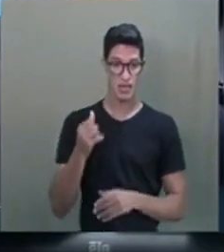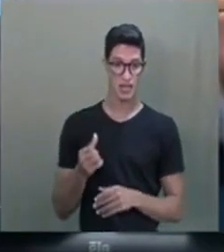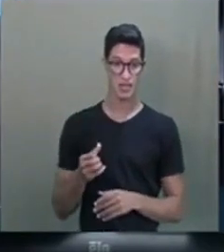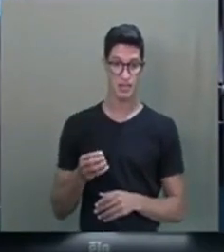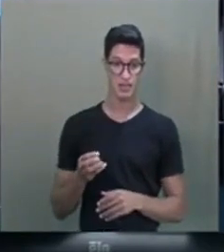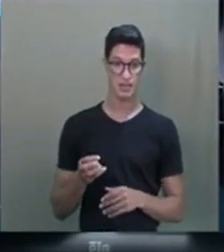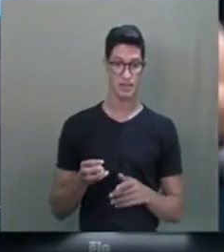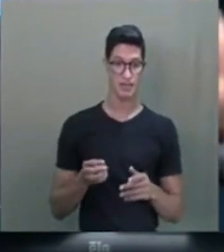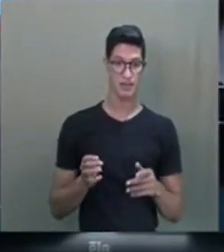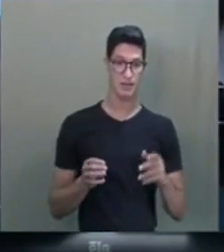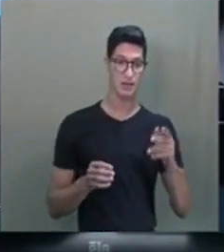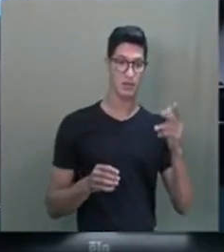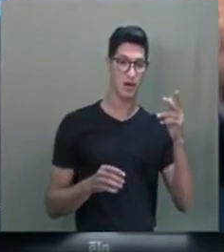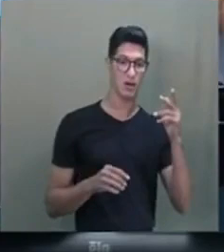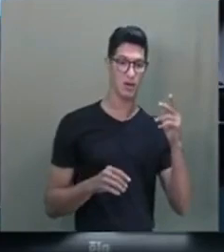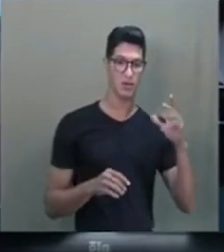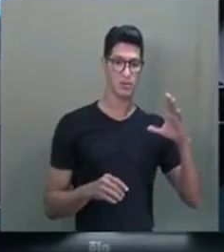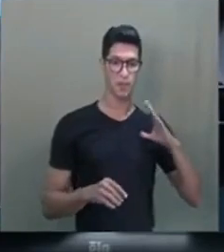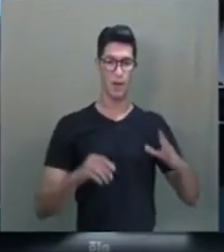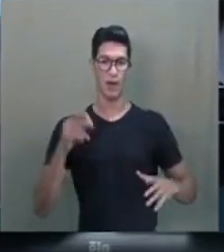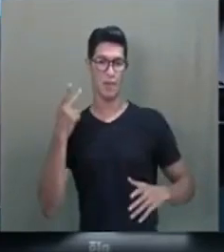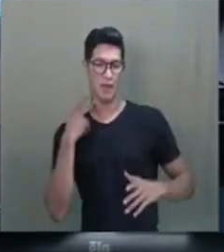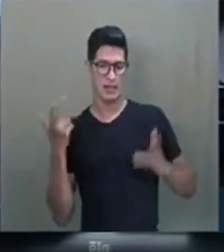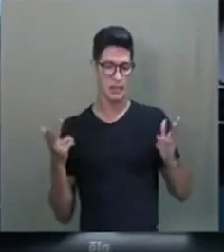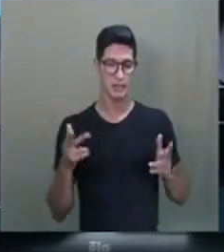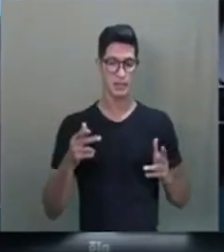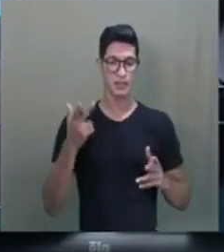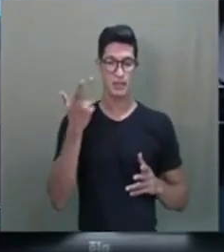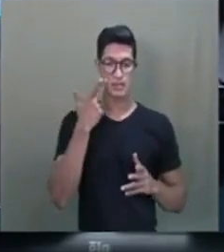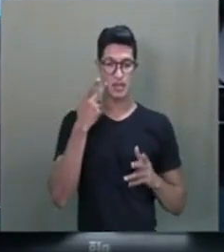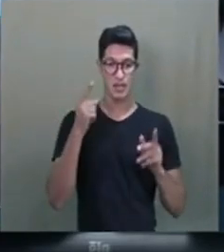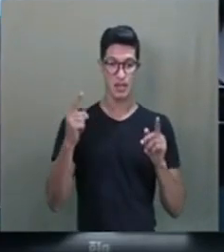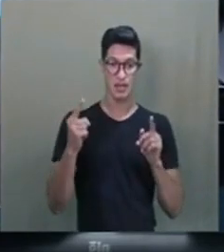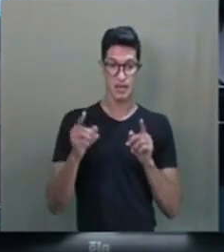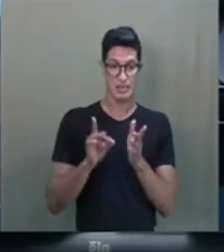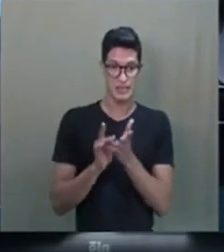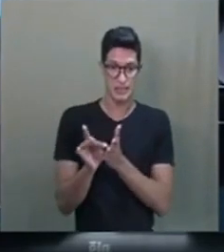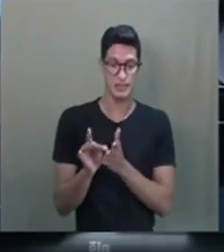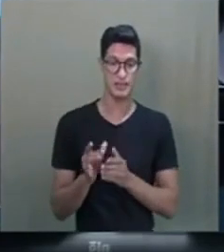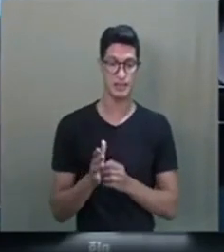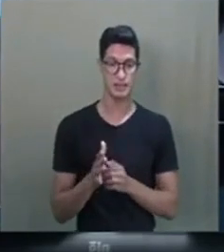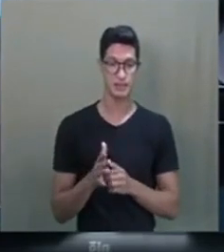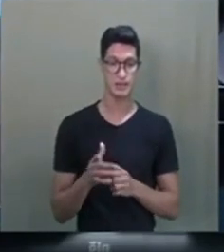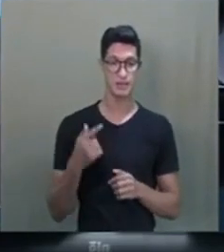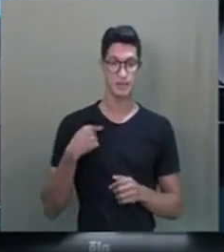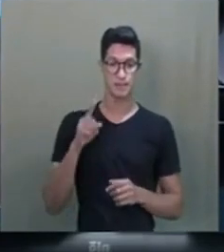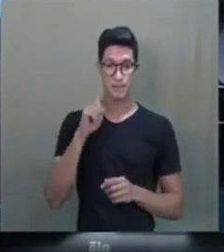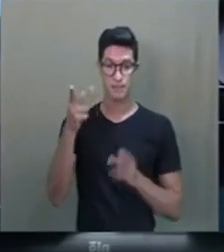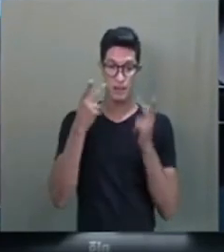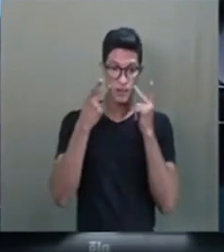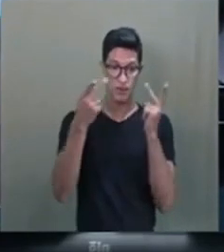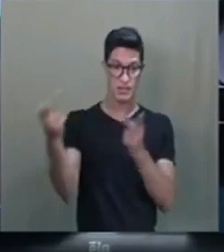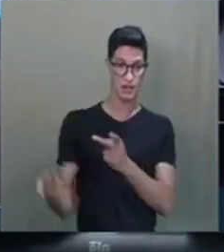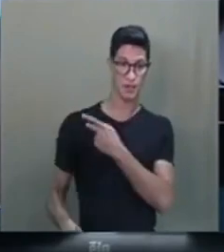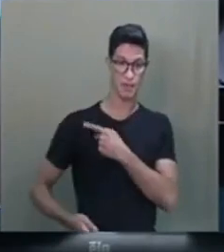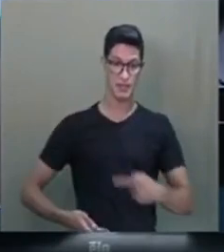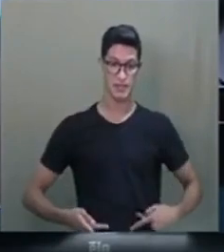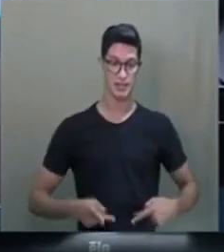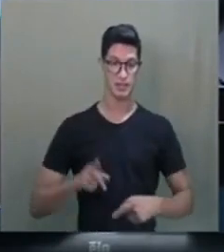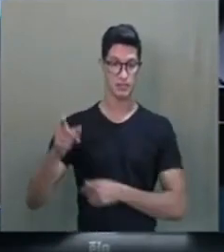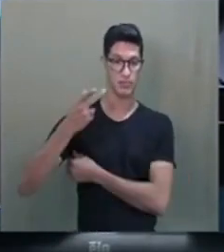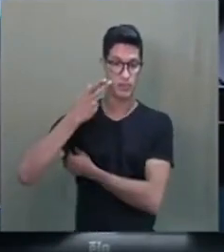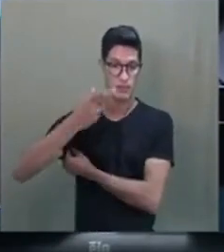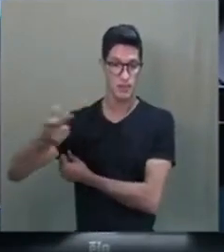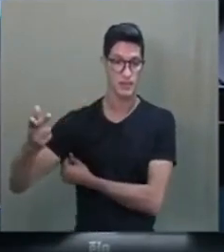que é como se fosse lá São Paulo e Corinthians ou São Paulo e Palmeiras. O Ceará é o maior adversário. E eu fui visitar o presidente do Ceará.